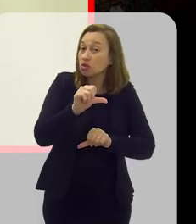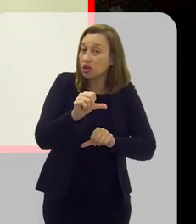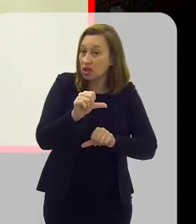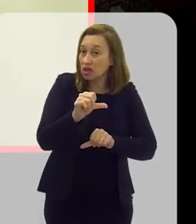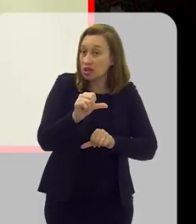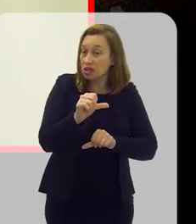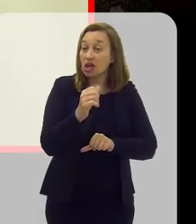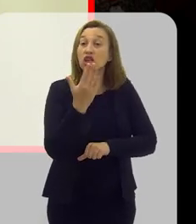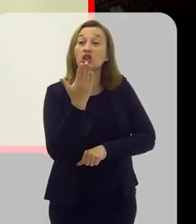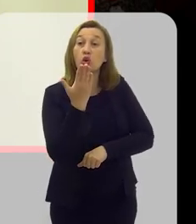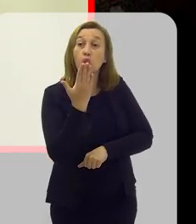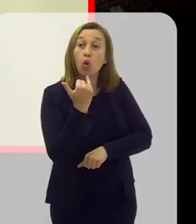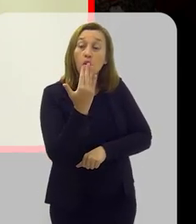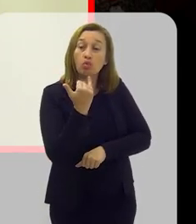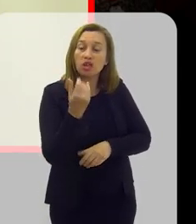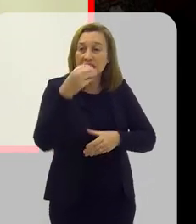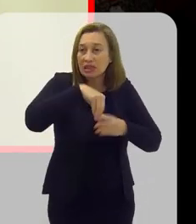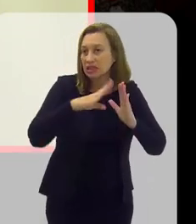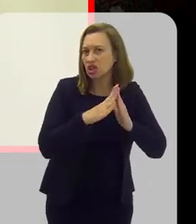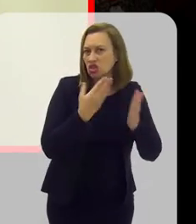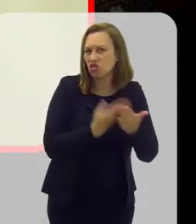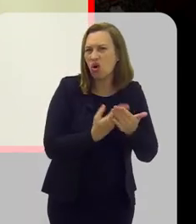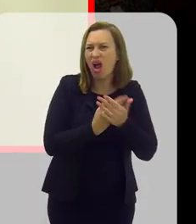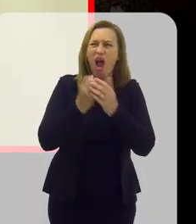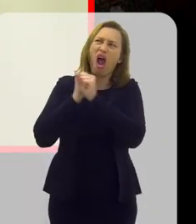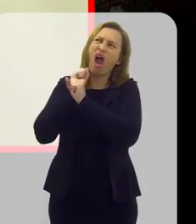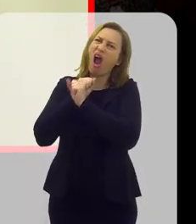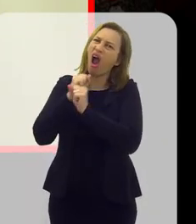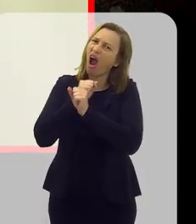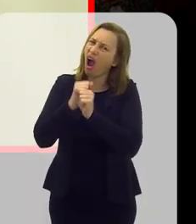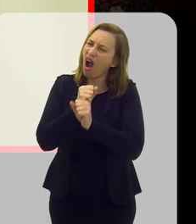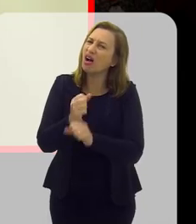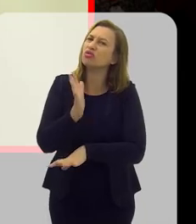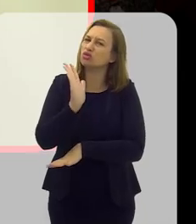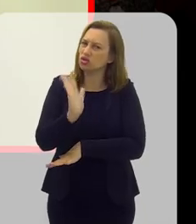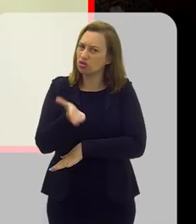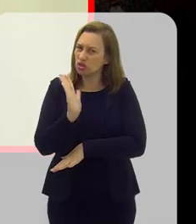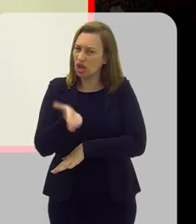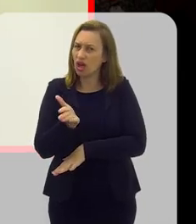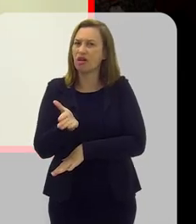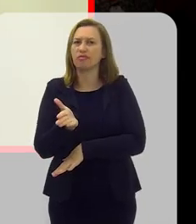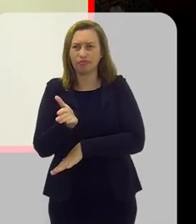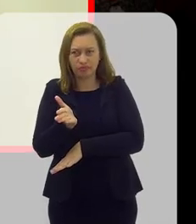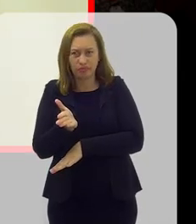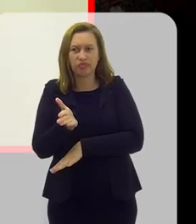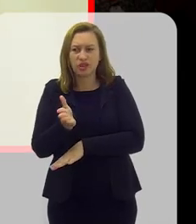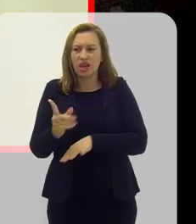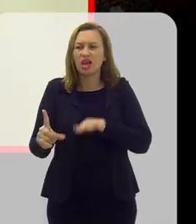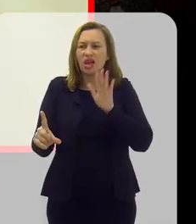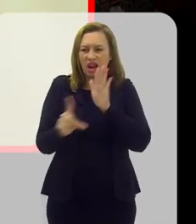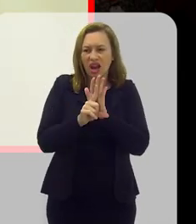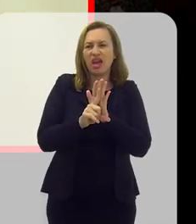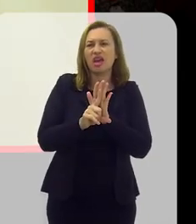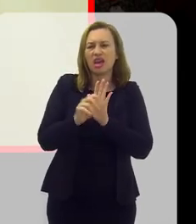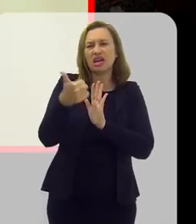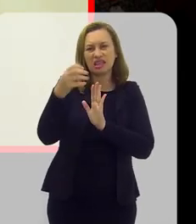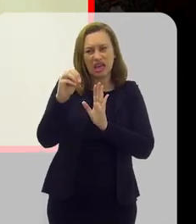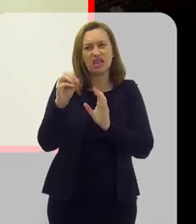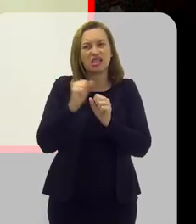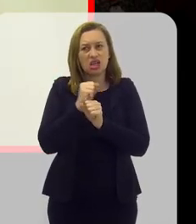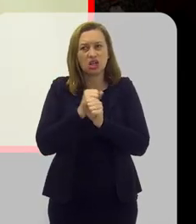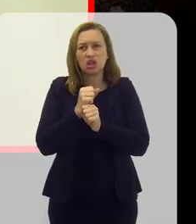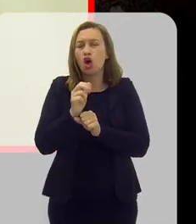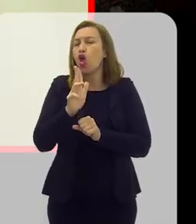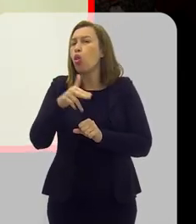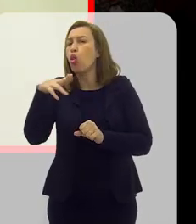cantina escolar, ele já existe há muito tempo. Está quase completando uma década que existe esse projeto de lei que